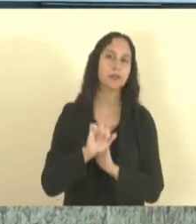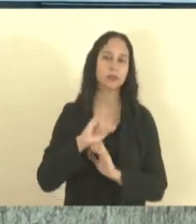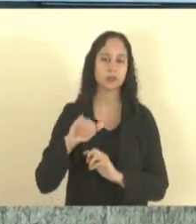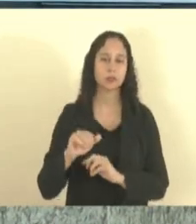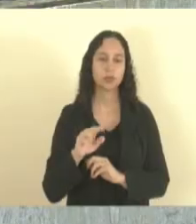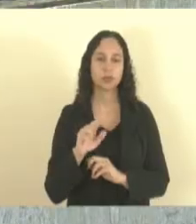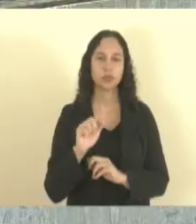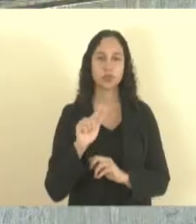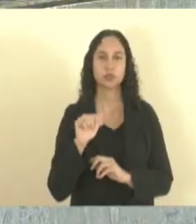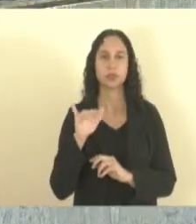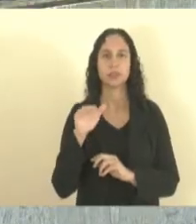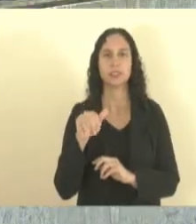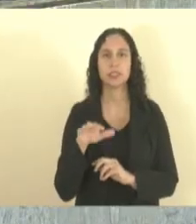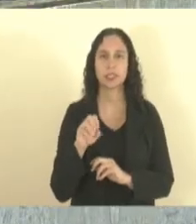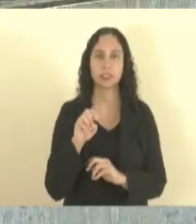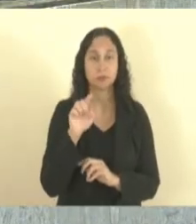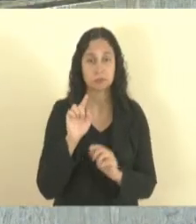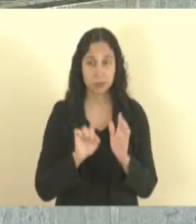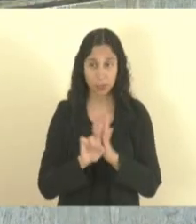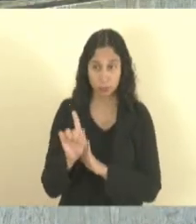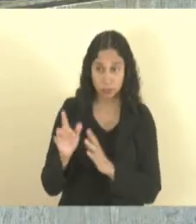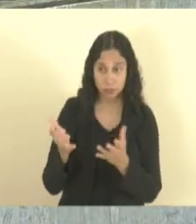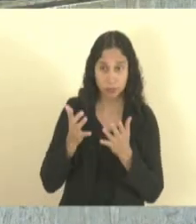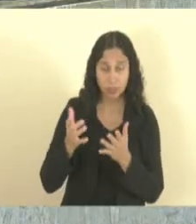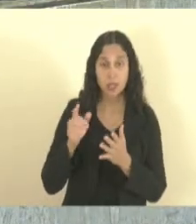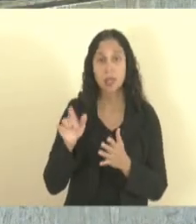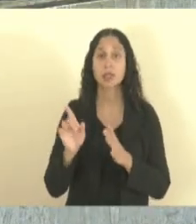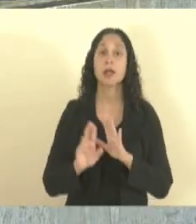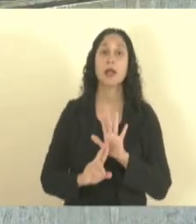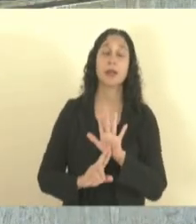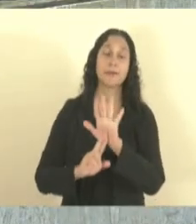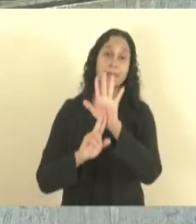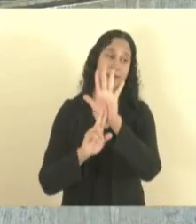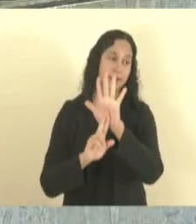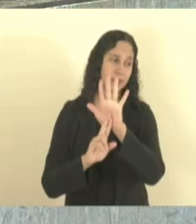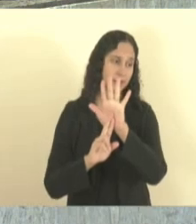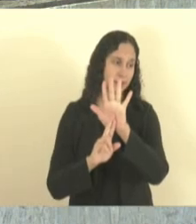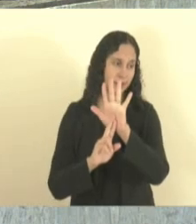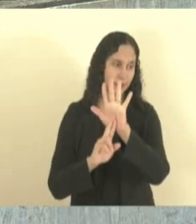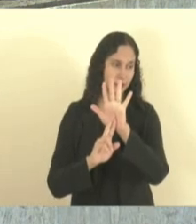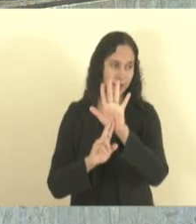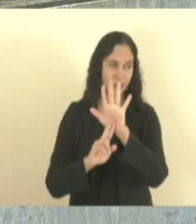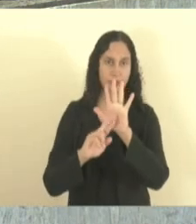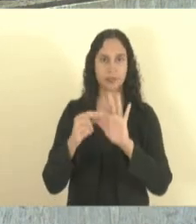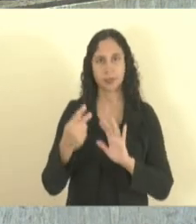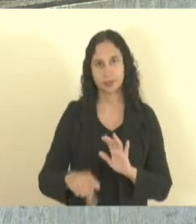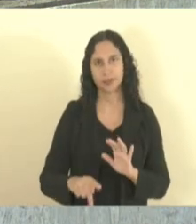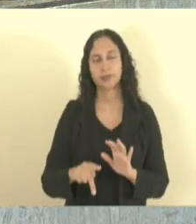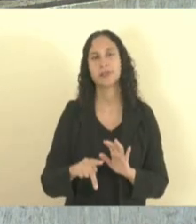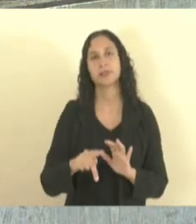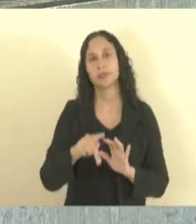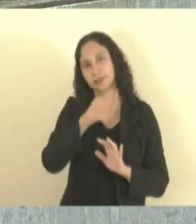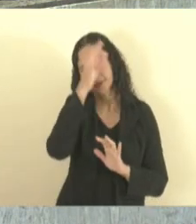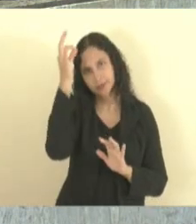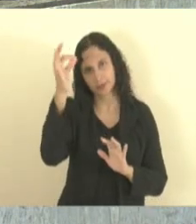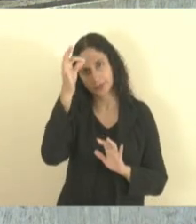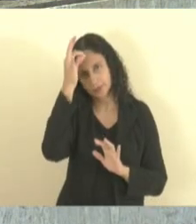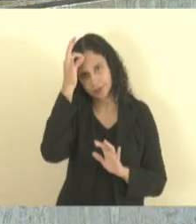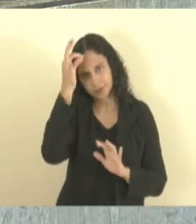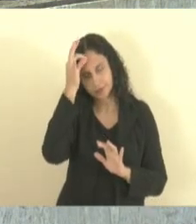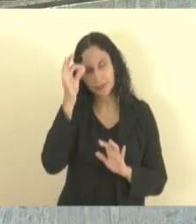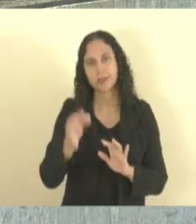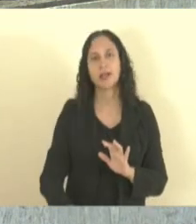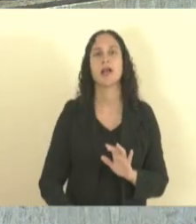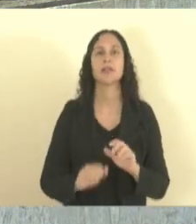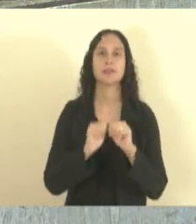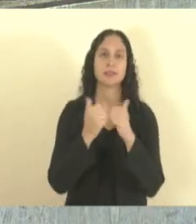comentário fica à vontade também Juliano como representante aqui do nosso presidente Marcelo Santos depois eu continuo